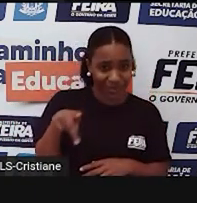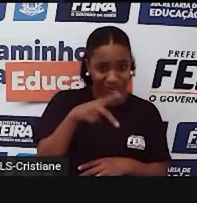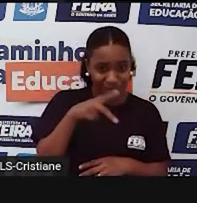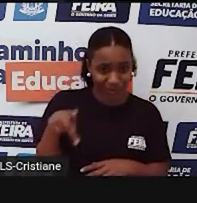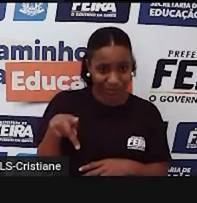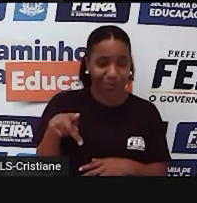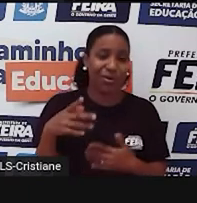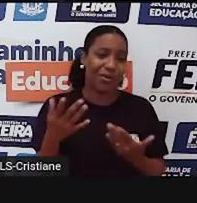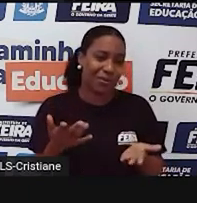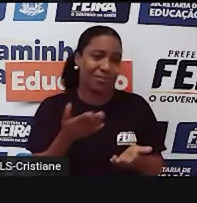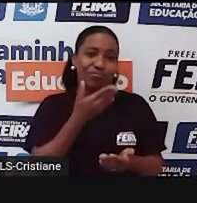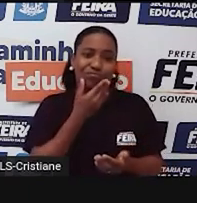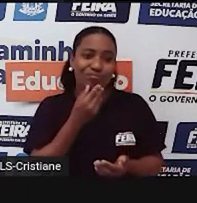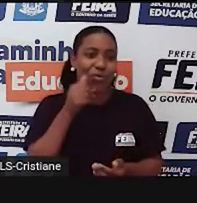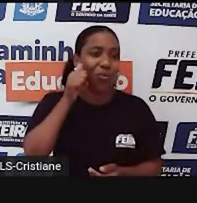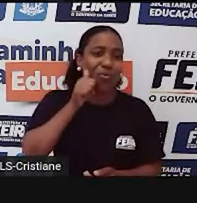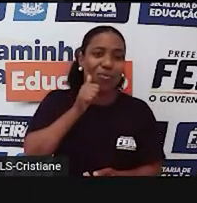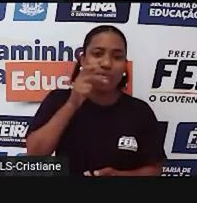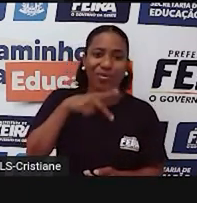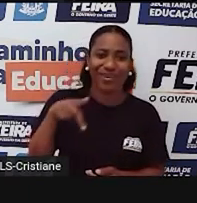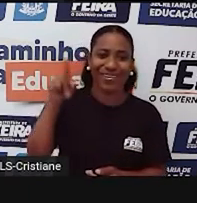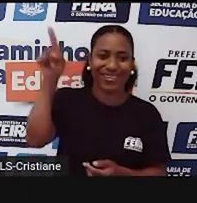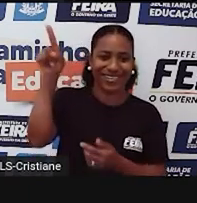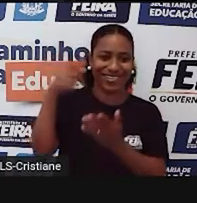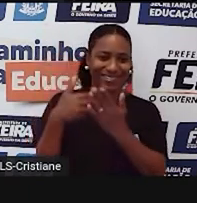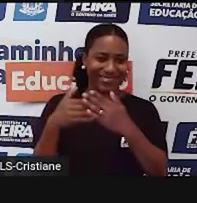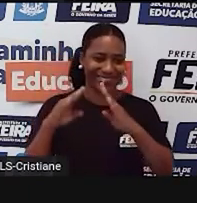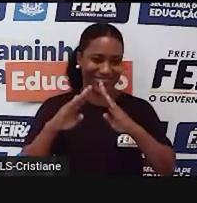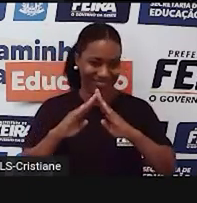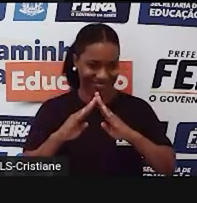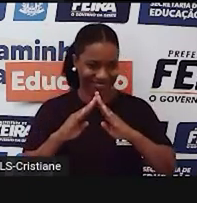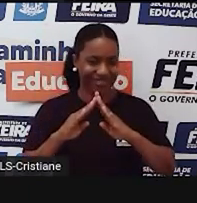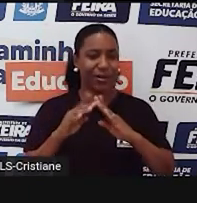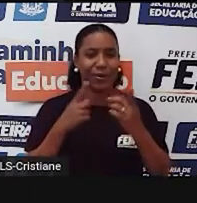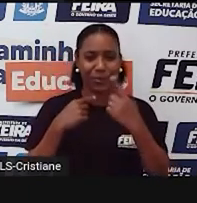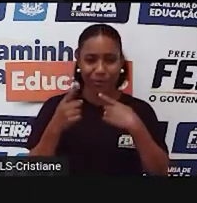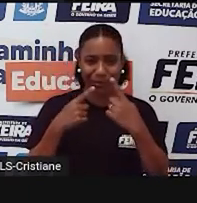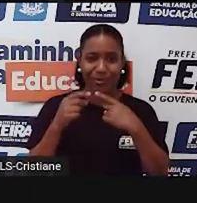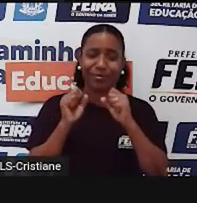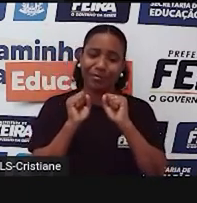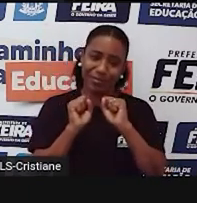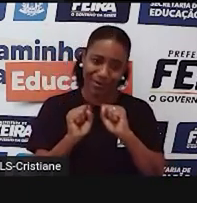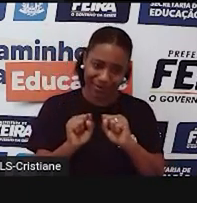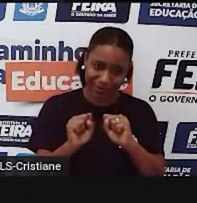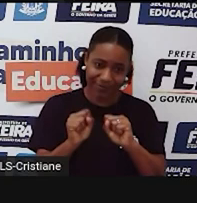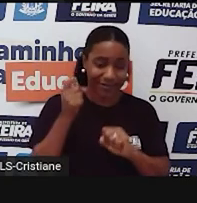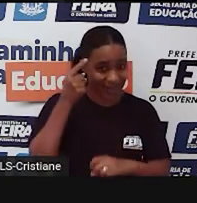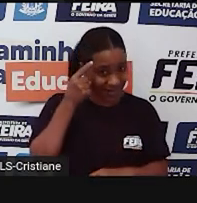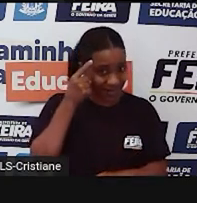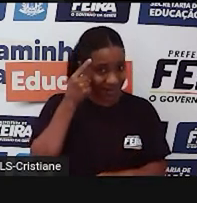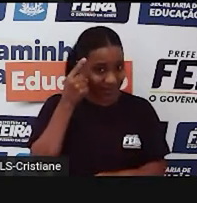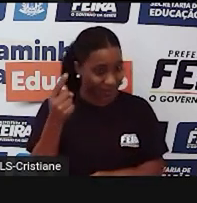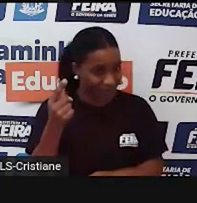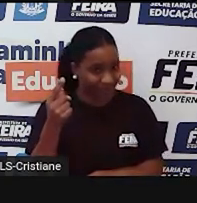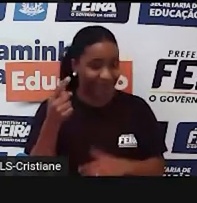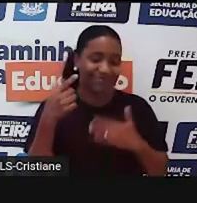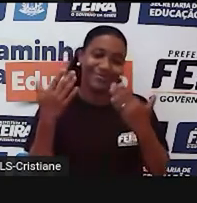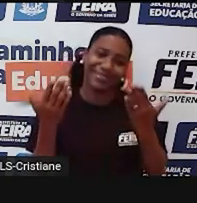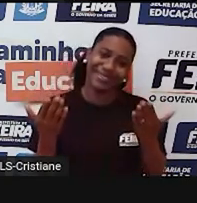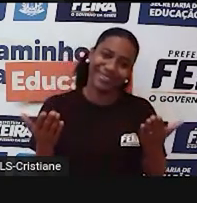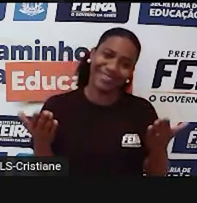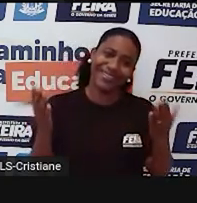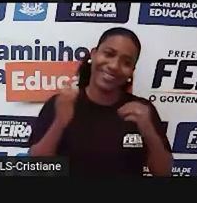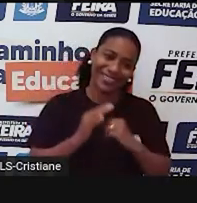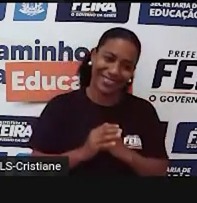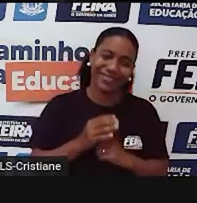sua professora da escola. Ok, Silvio? E então, lembra do ditado? Porque é bom que daqui a